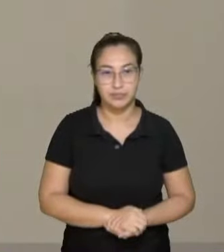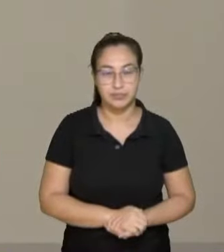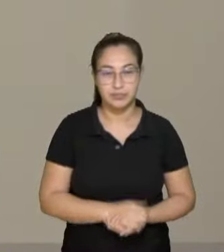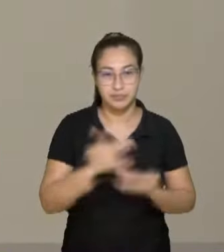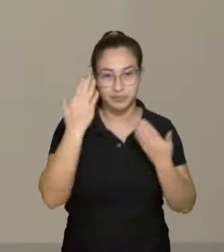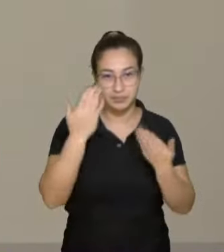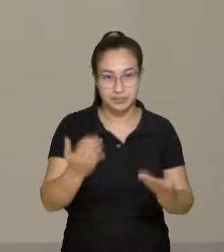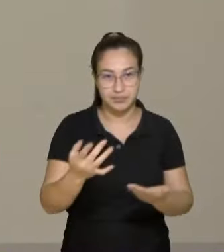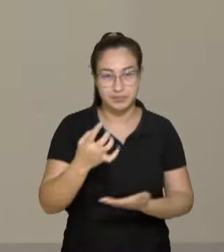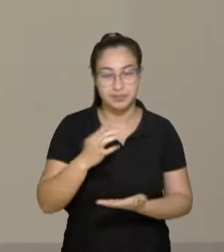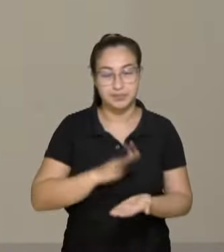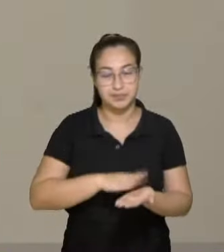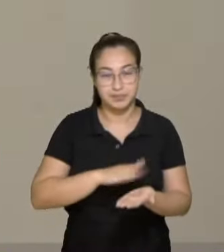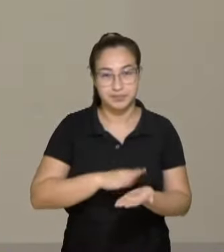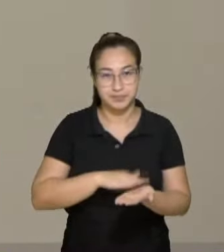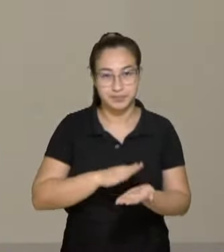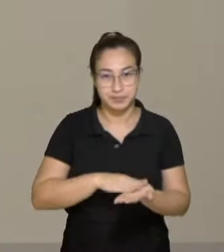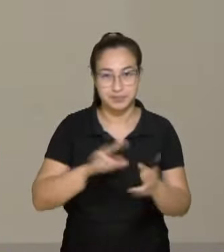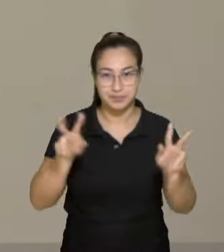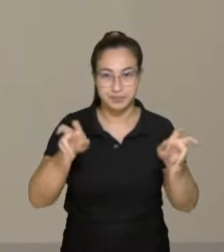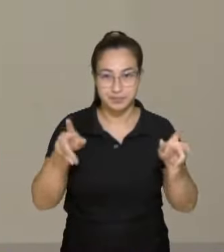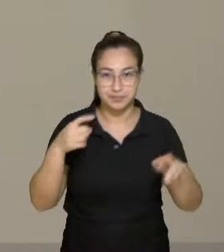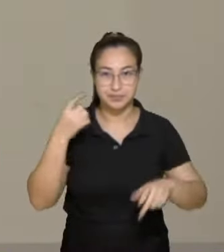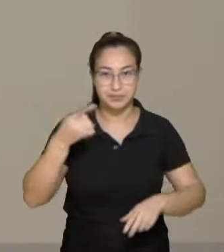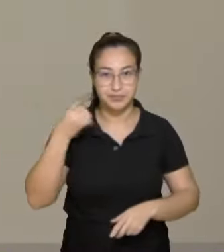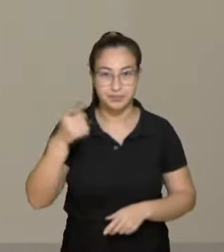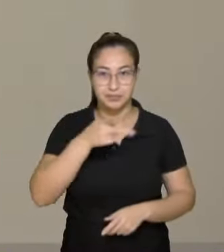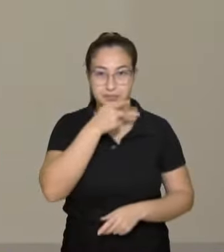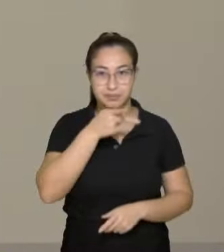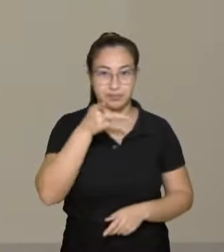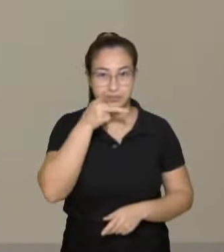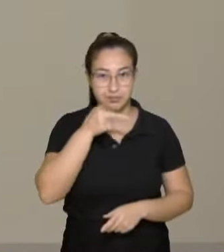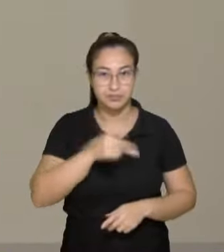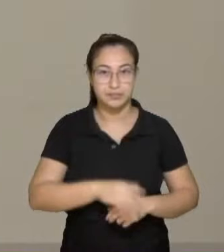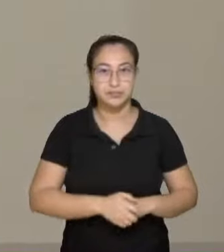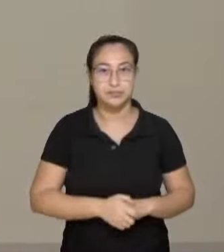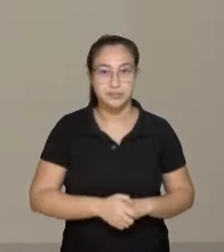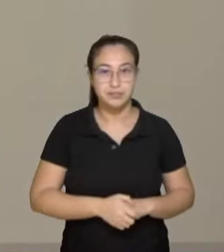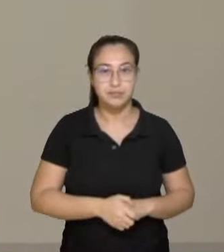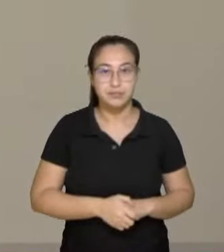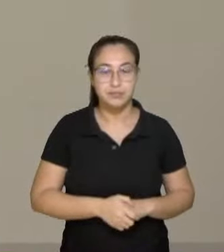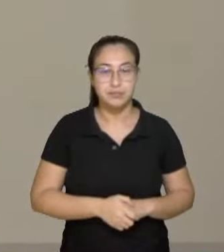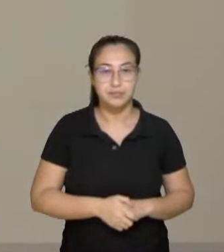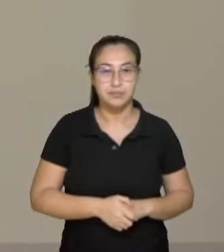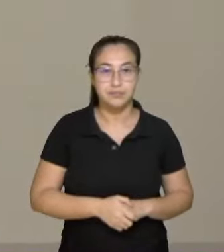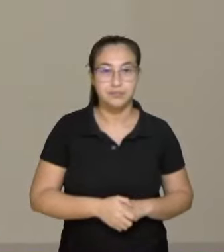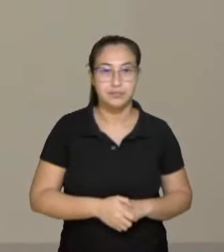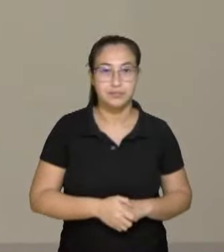Obrigado e parabéns, deputado P. Colasso, pelo pronunciamento.